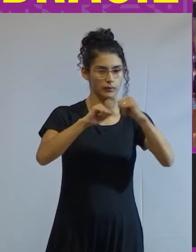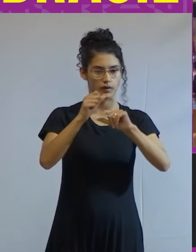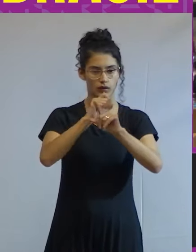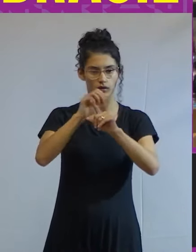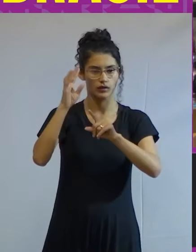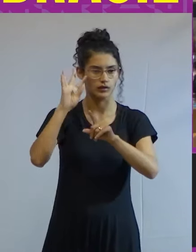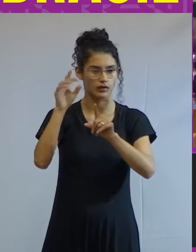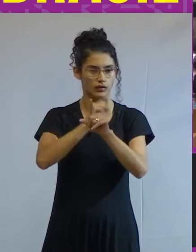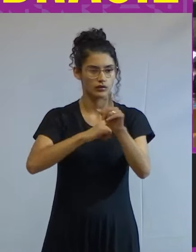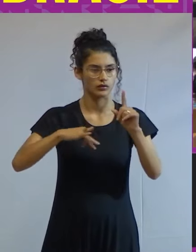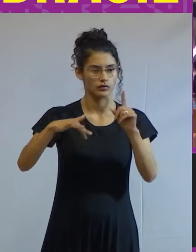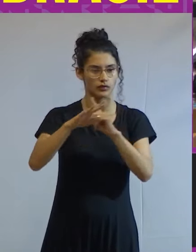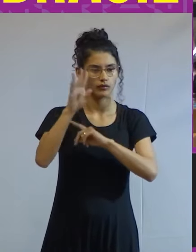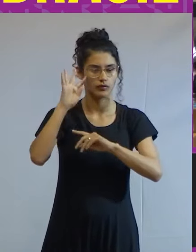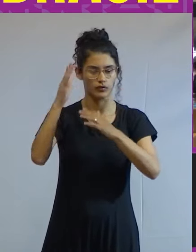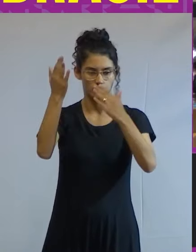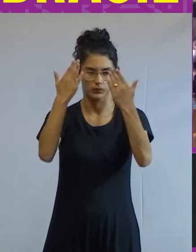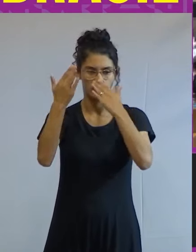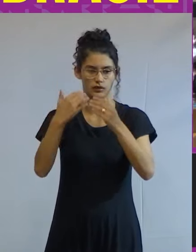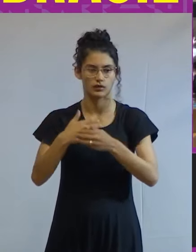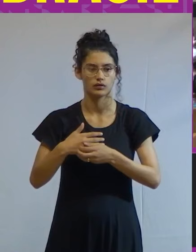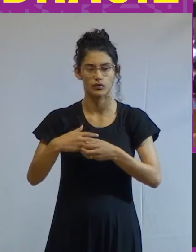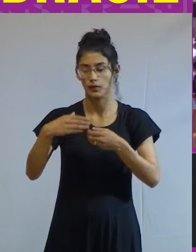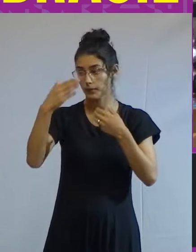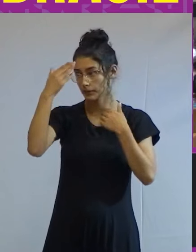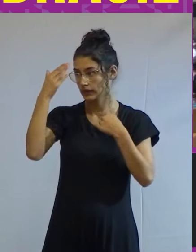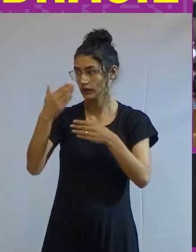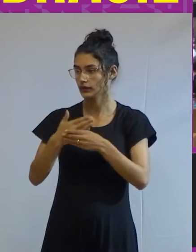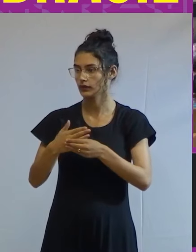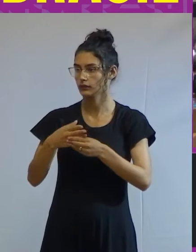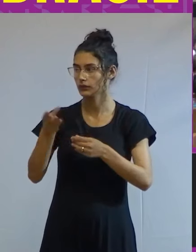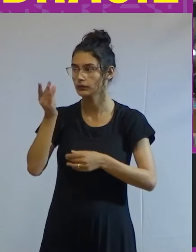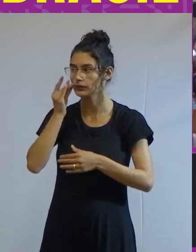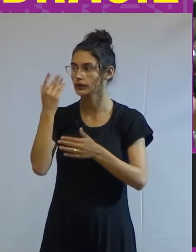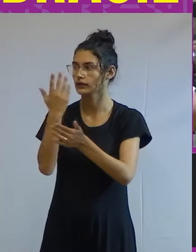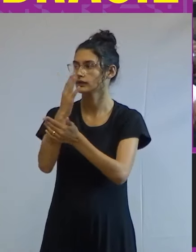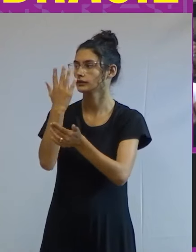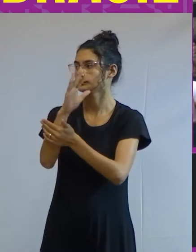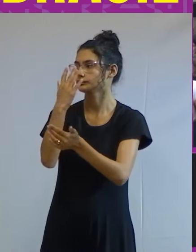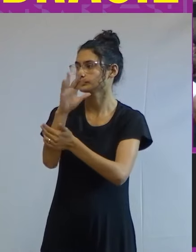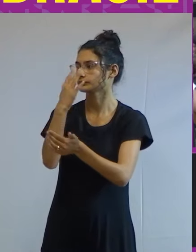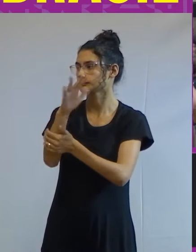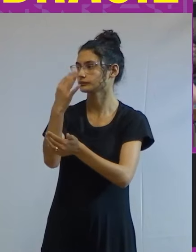Social, Filosofia e Psicanálise. Muito obrigado pela presença, professor.